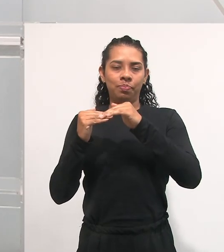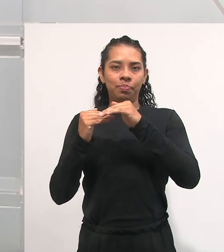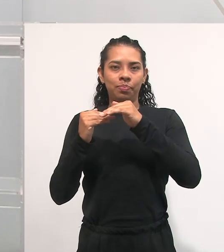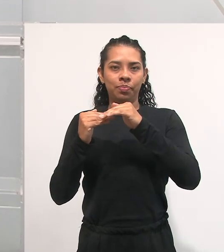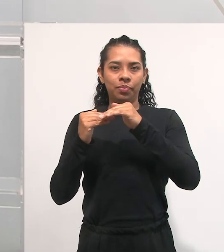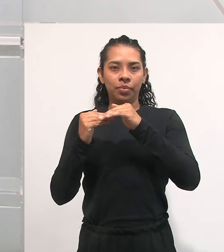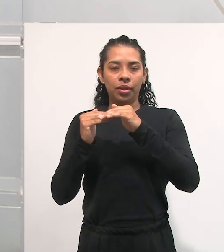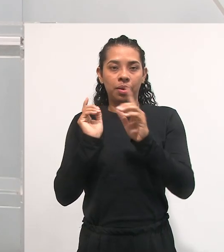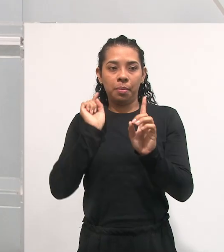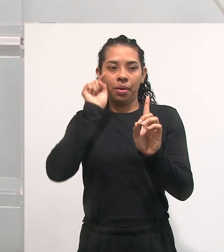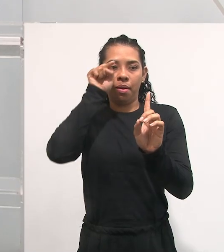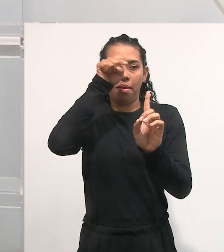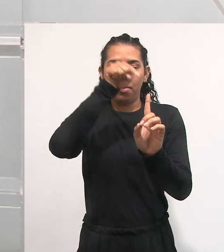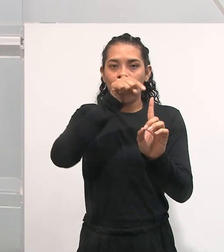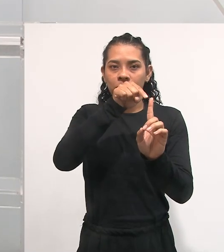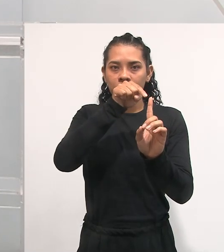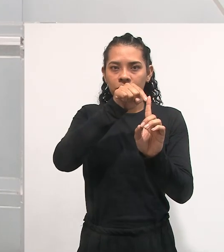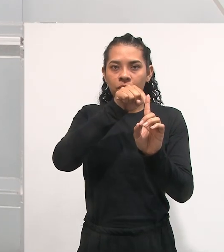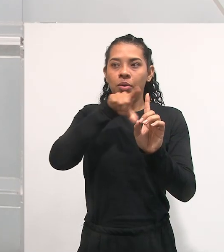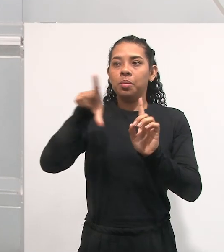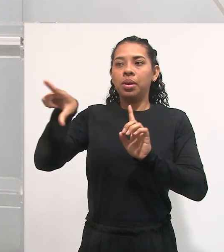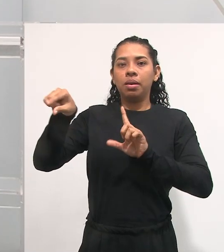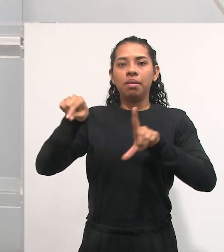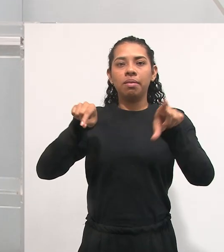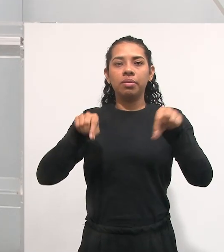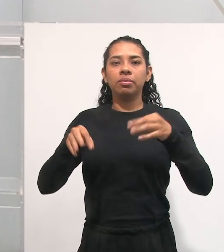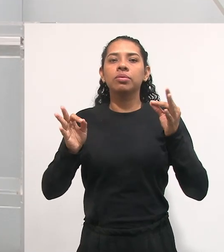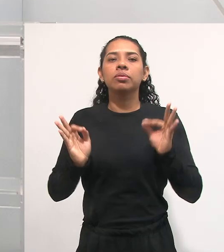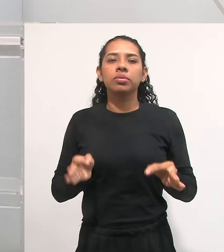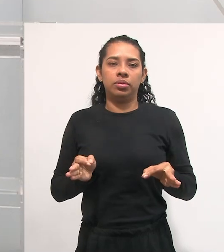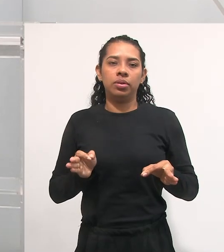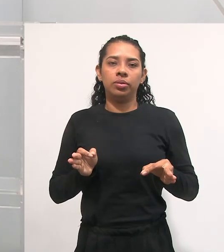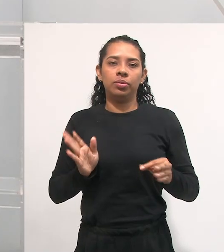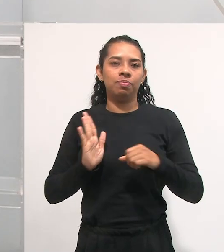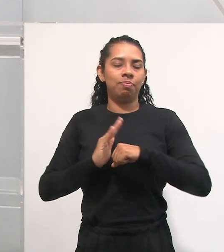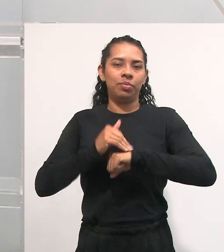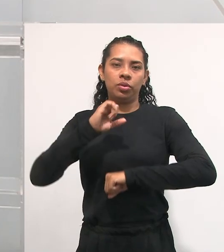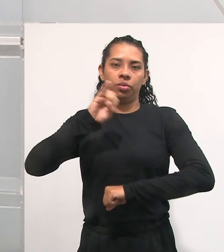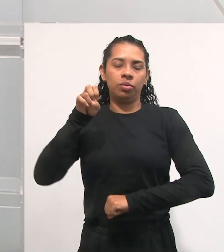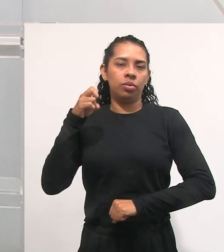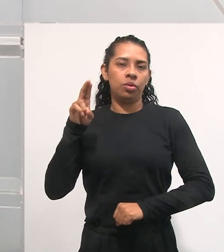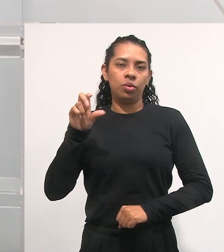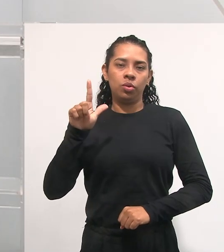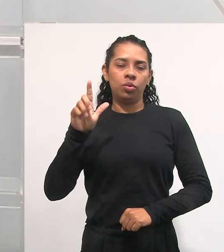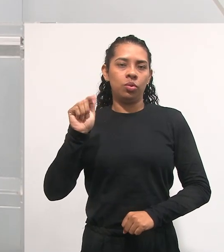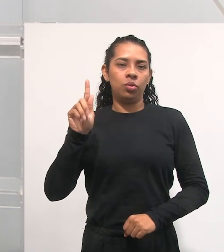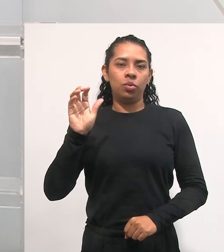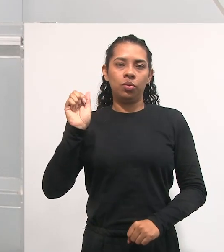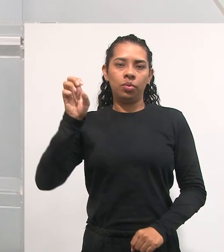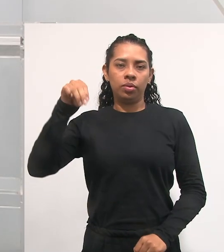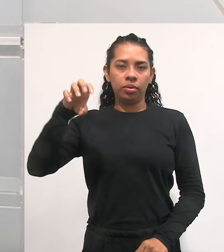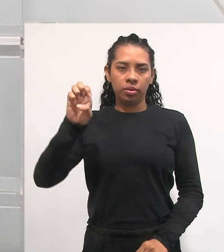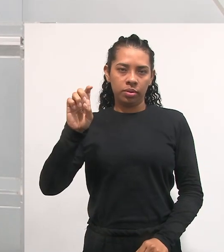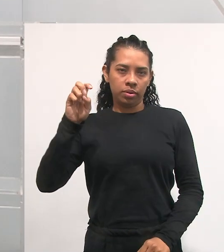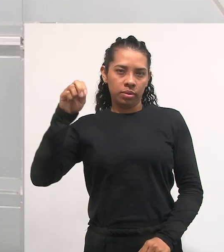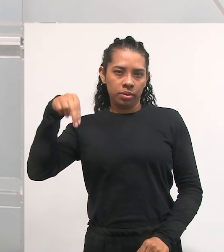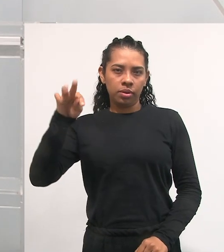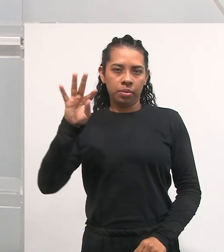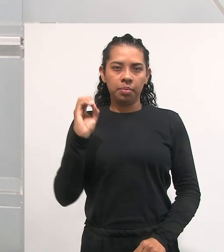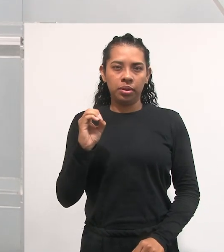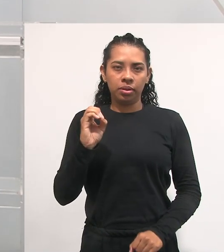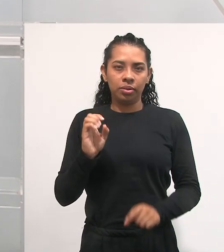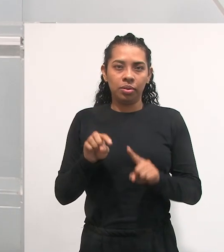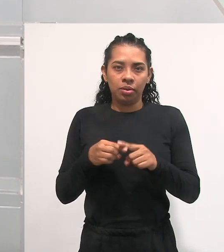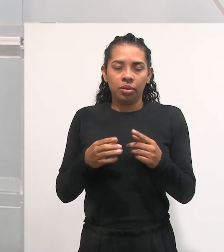é para tomada de decisão. Mais do que de julgamento, ele tem a finalidade de tomar uma decisão. Então, quando